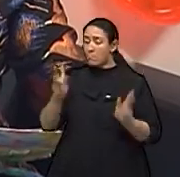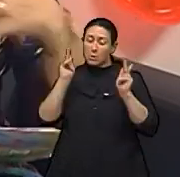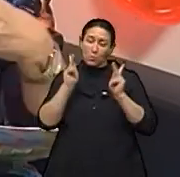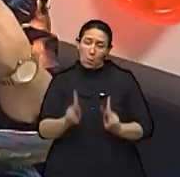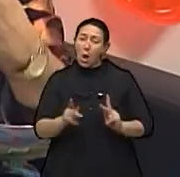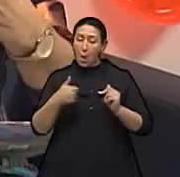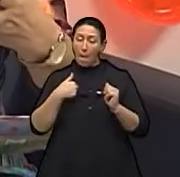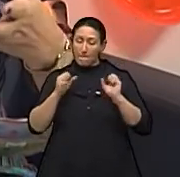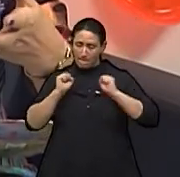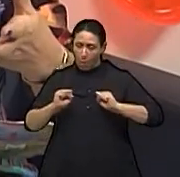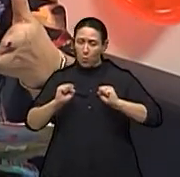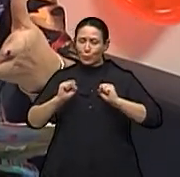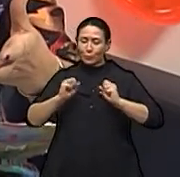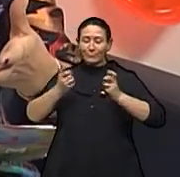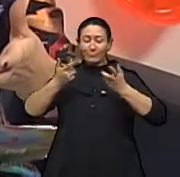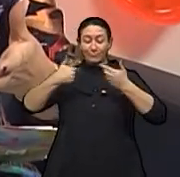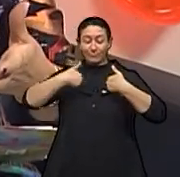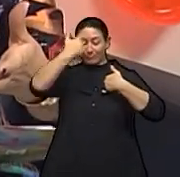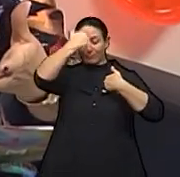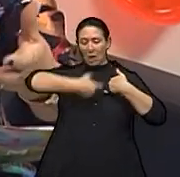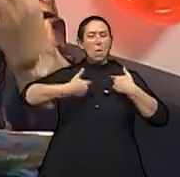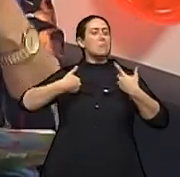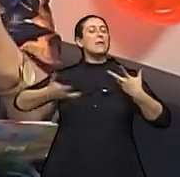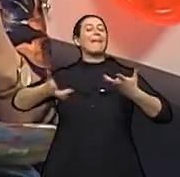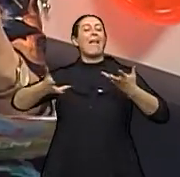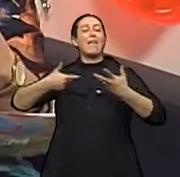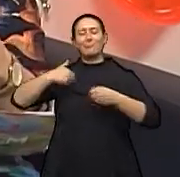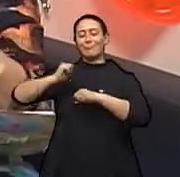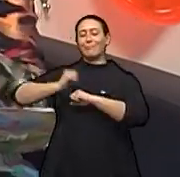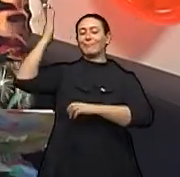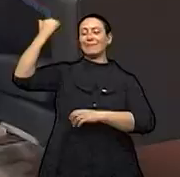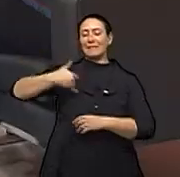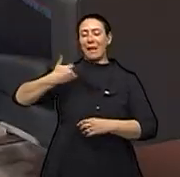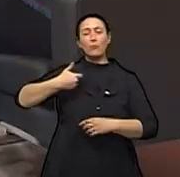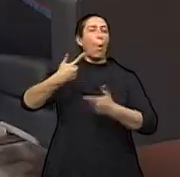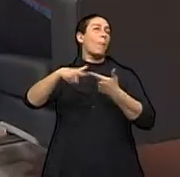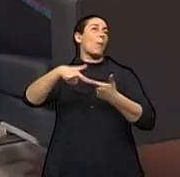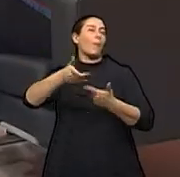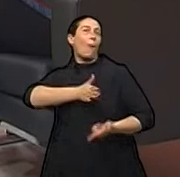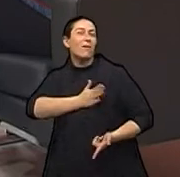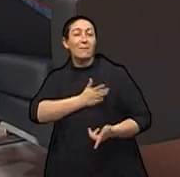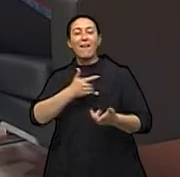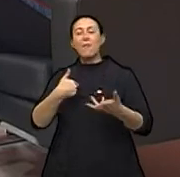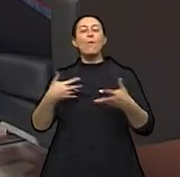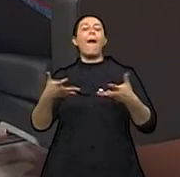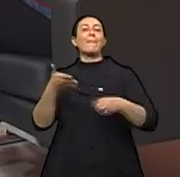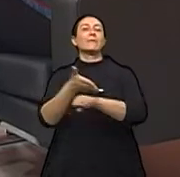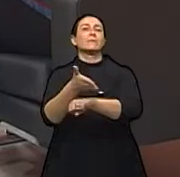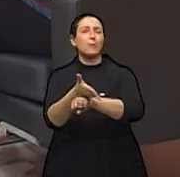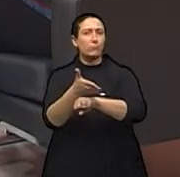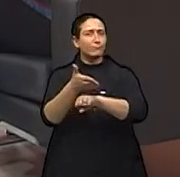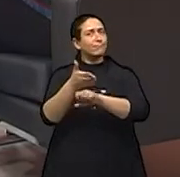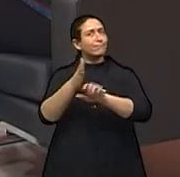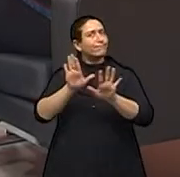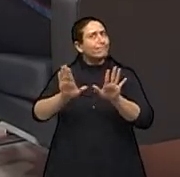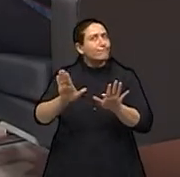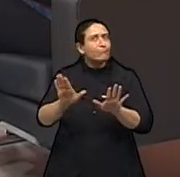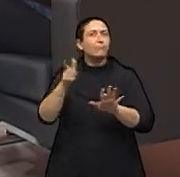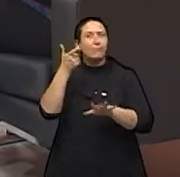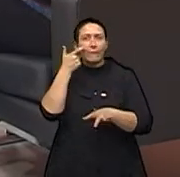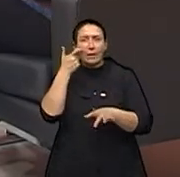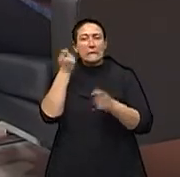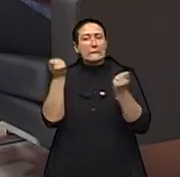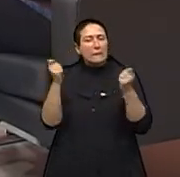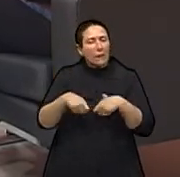envolver muito intensamente emocionalmente falando ou não, mas como prevenção, essas pessoas já têm essa